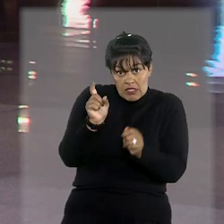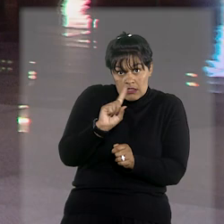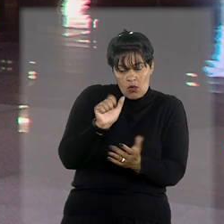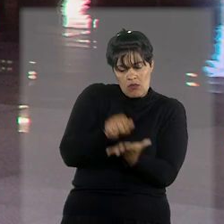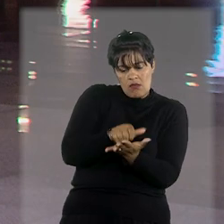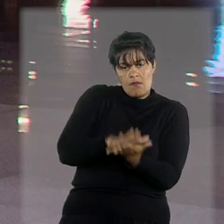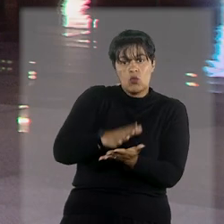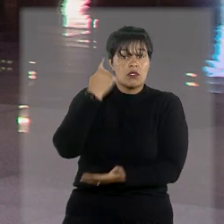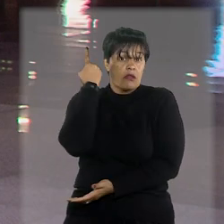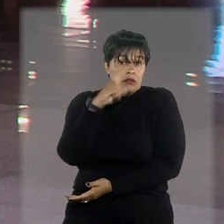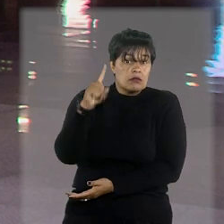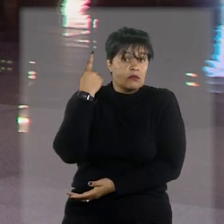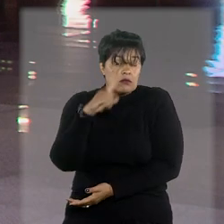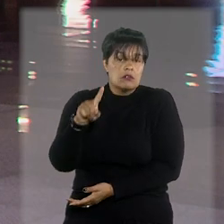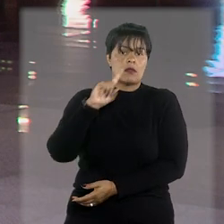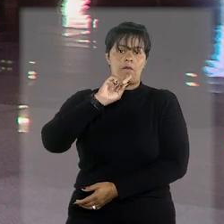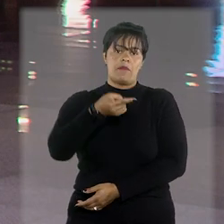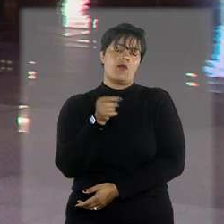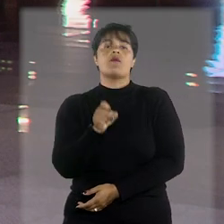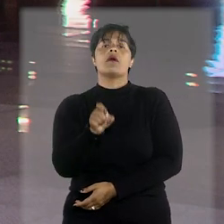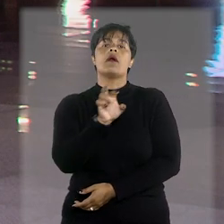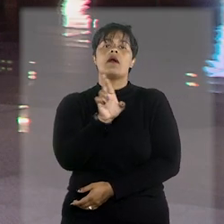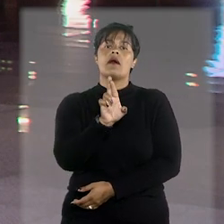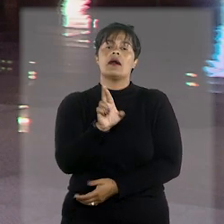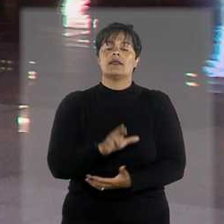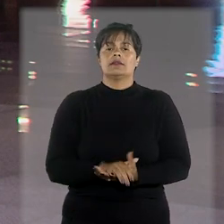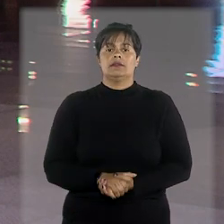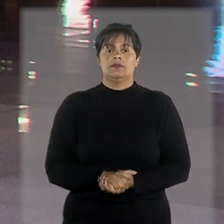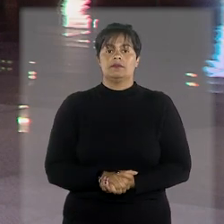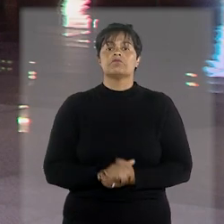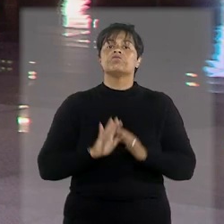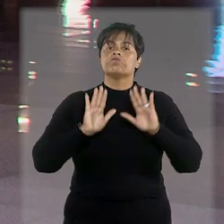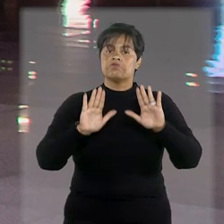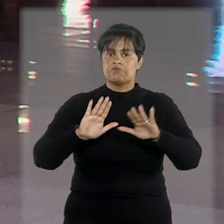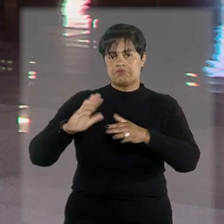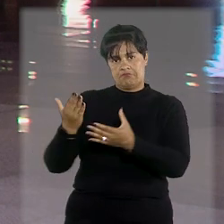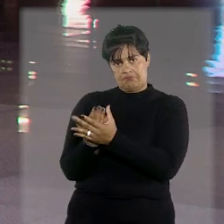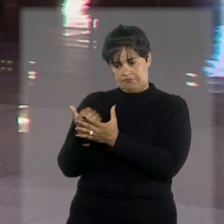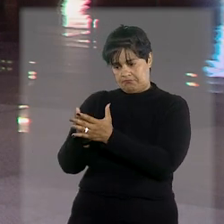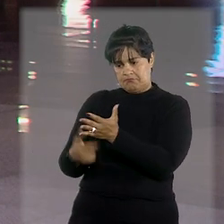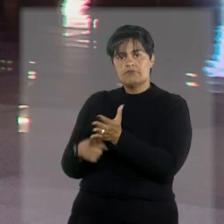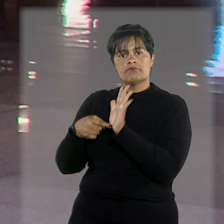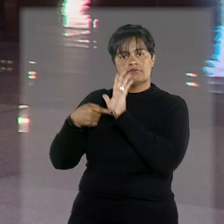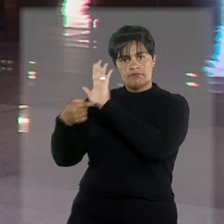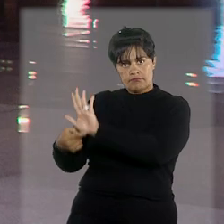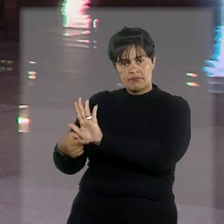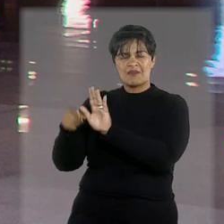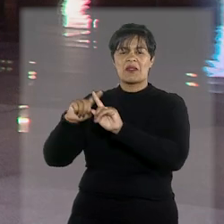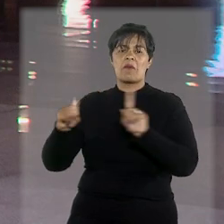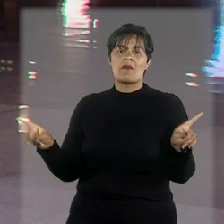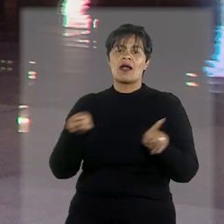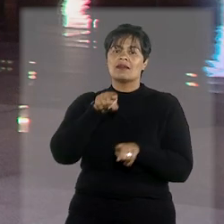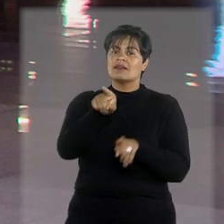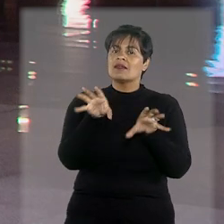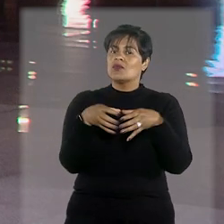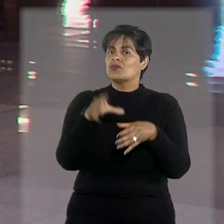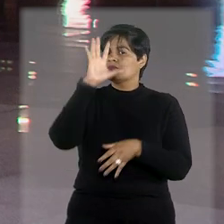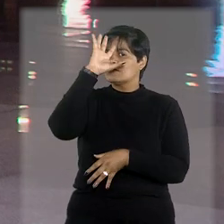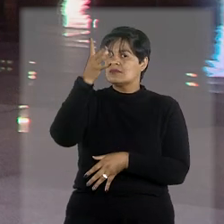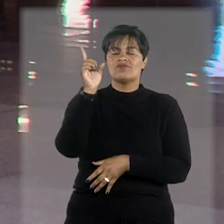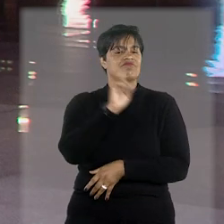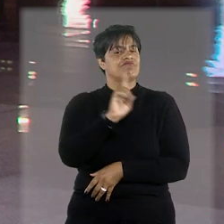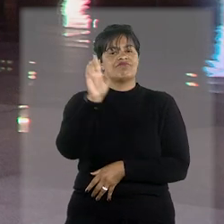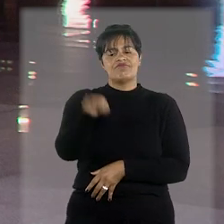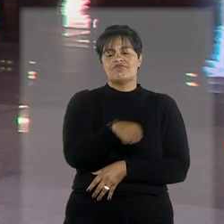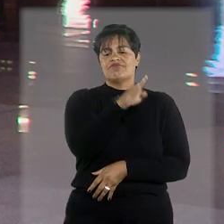valor total de R 100.000,00. A ação de passagem formada foi ajuizada, mas a sentença de primeiro grau extinguiu o processo sem resolução